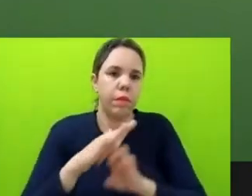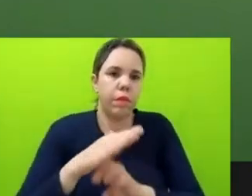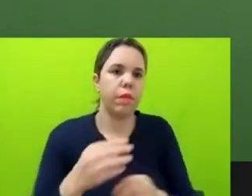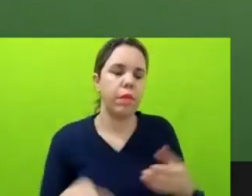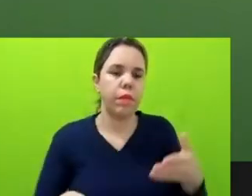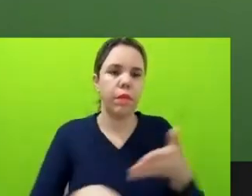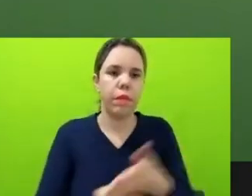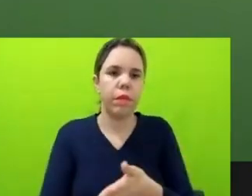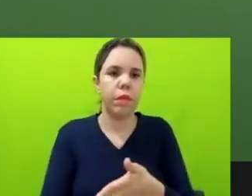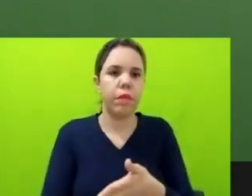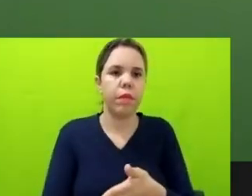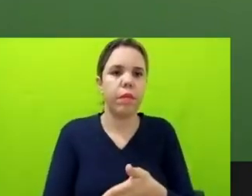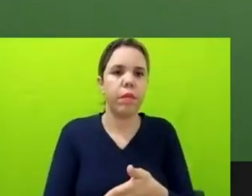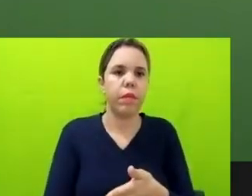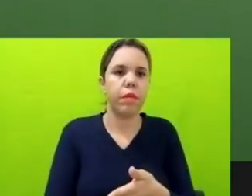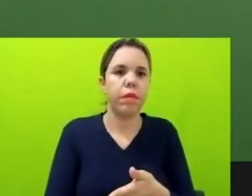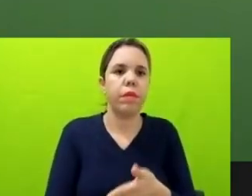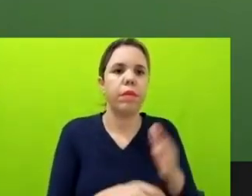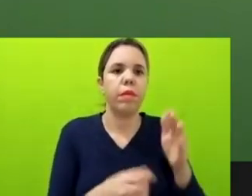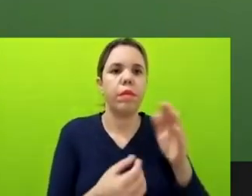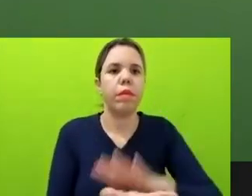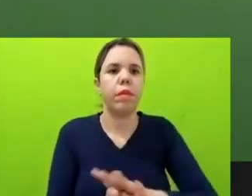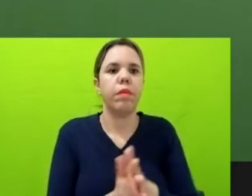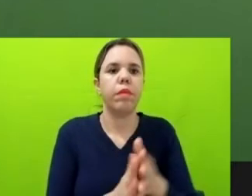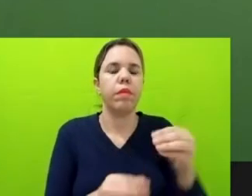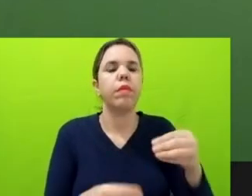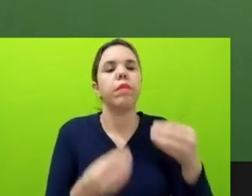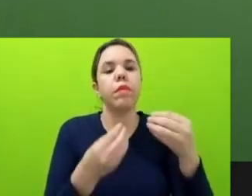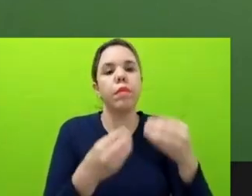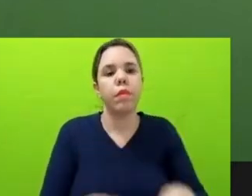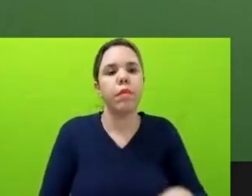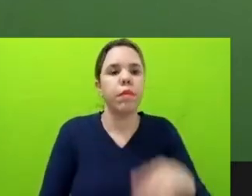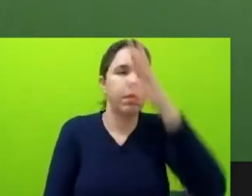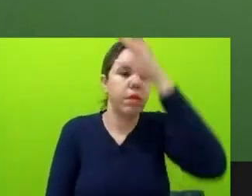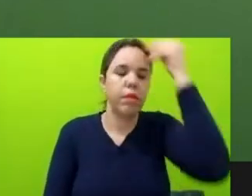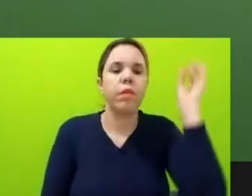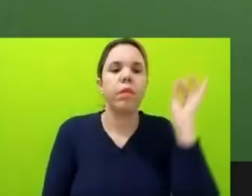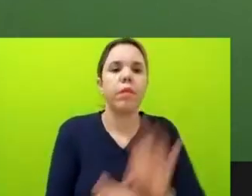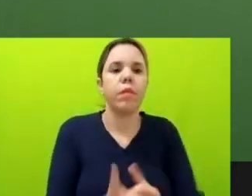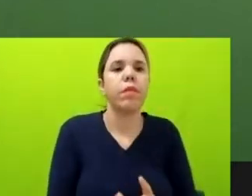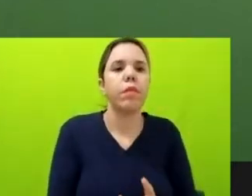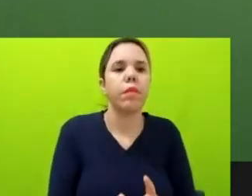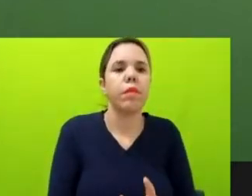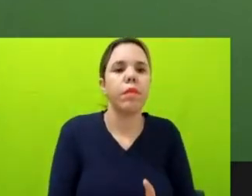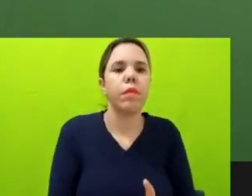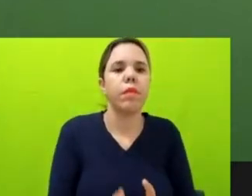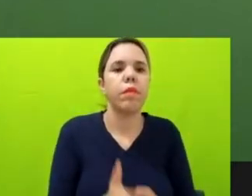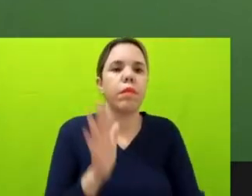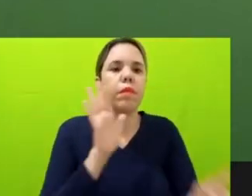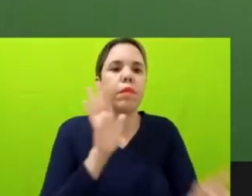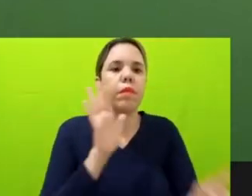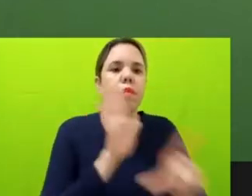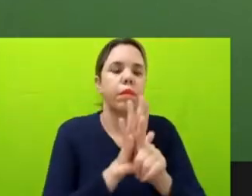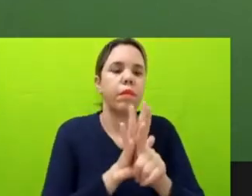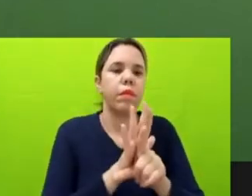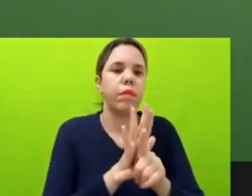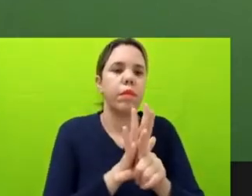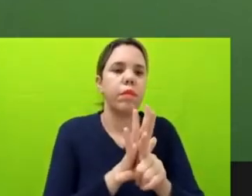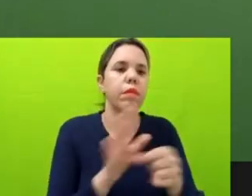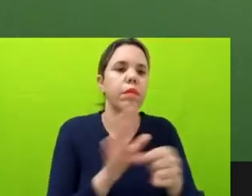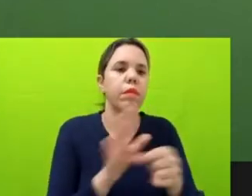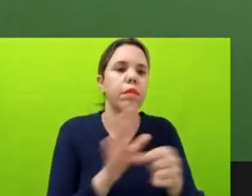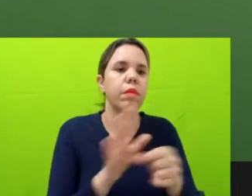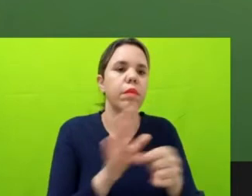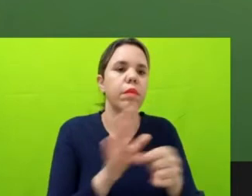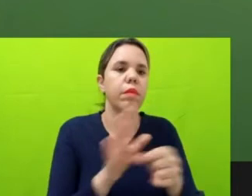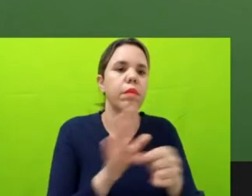contra a Amazônia real, porque a Manaus Obietal estava alegando que a gente tinha feito uma reportagem sobre a falta d'água, que tinha ofendido